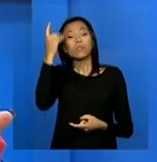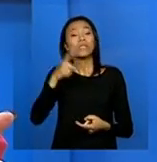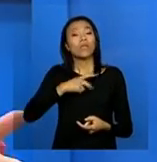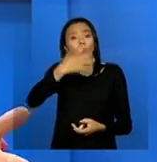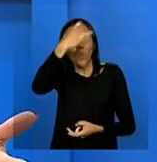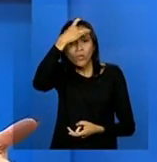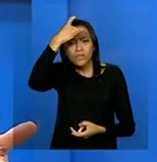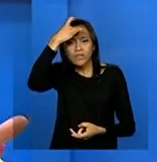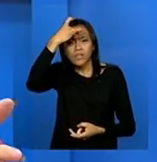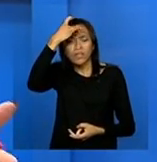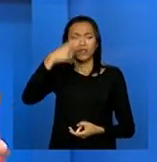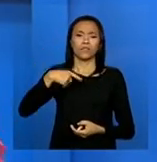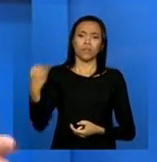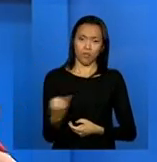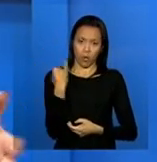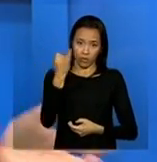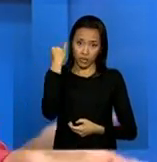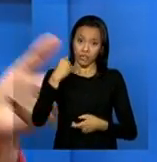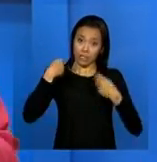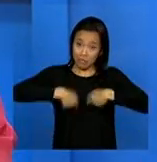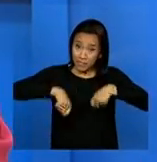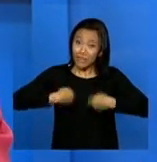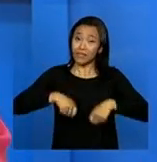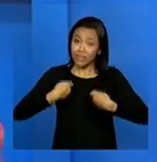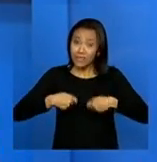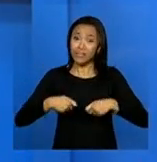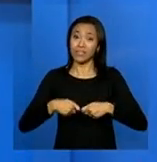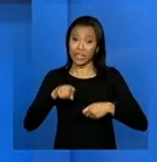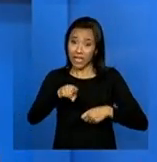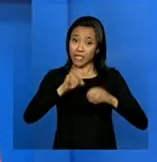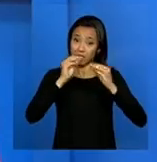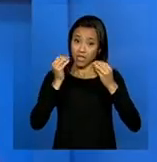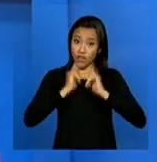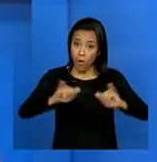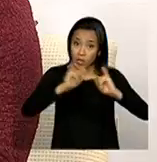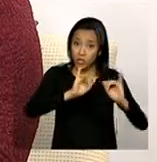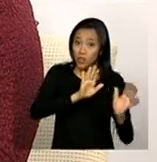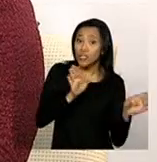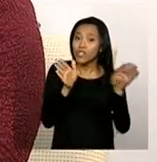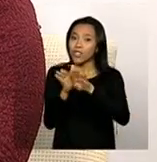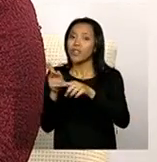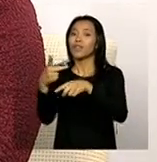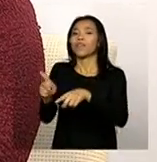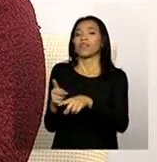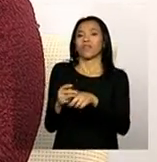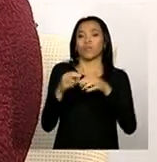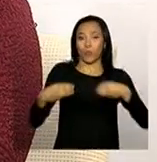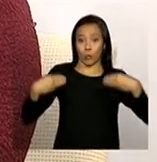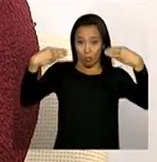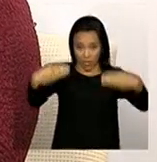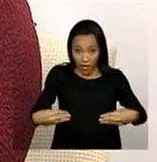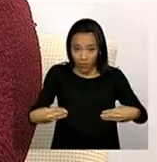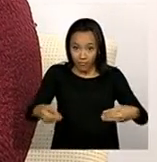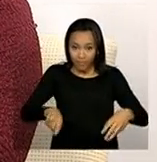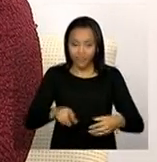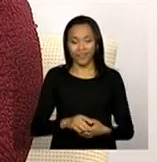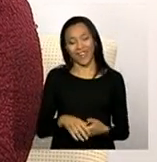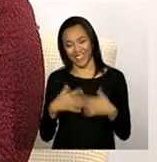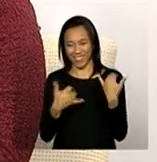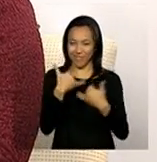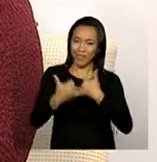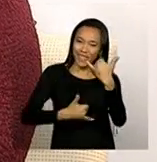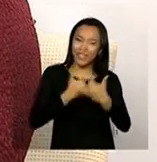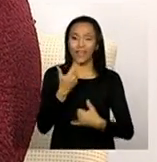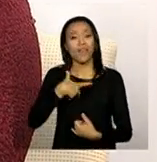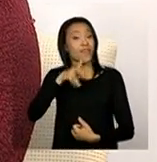importância e da necessidade que é de que realmente esses dados cheguem a vocês? Bem, a gente brinca falando sério, sabe, Adriana, de que